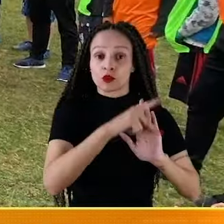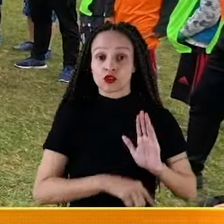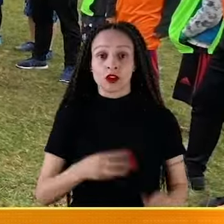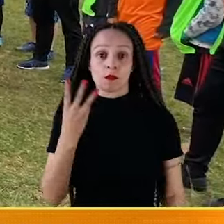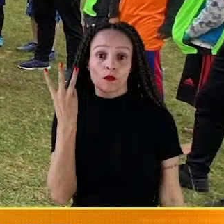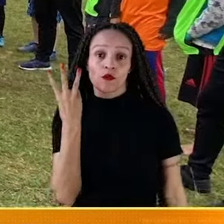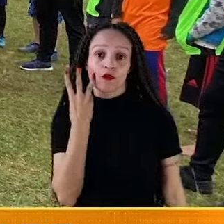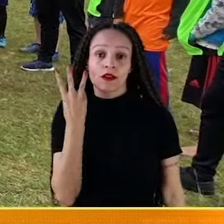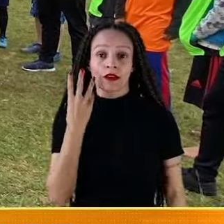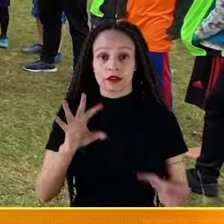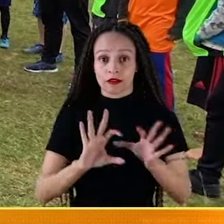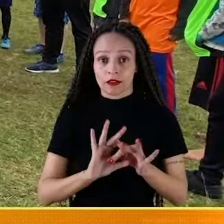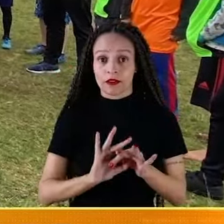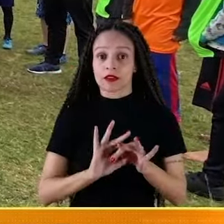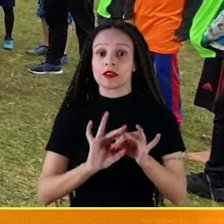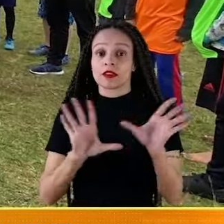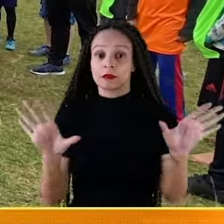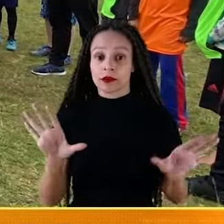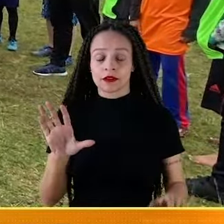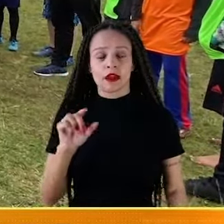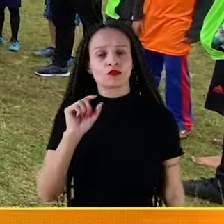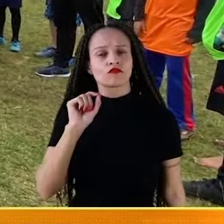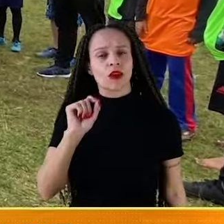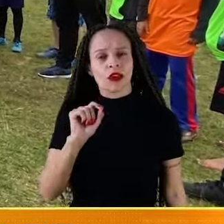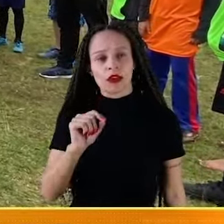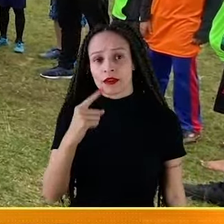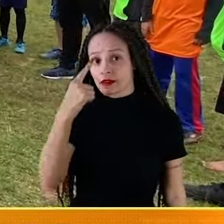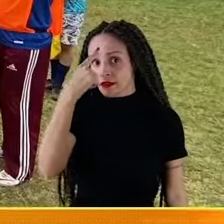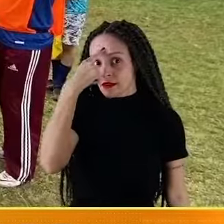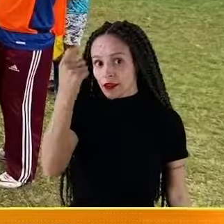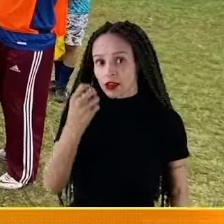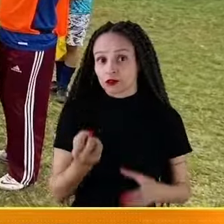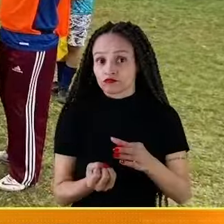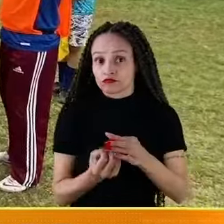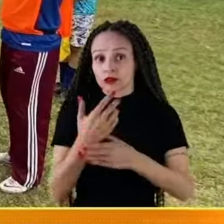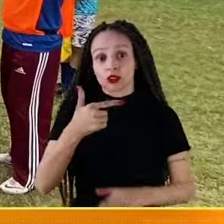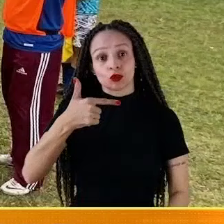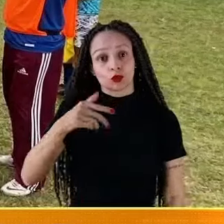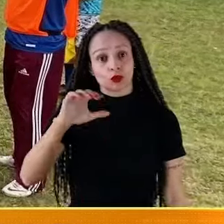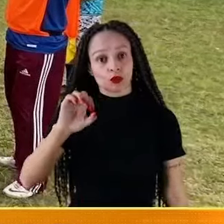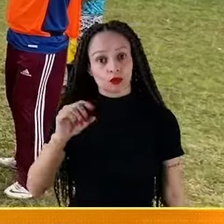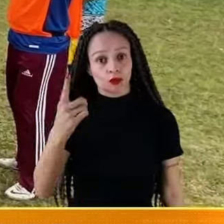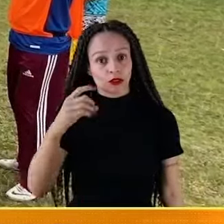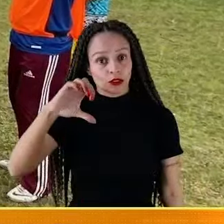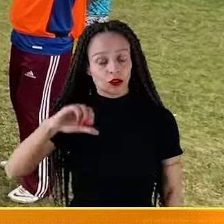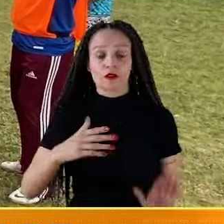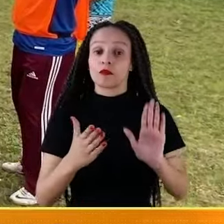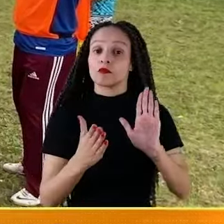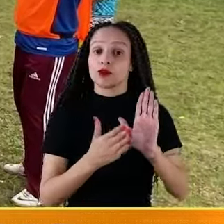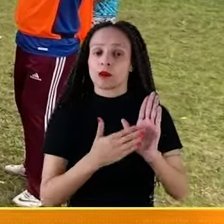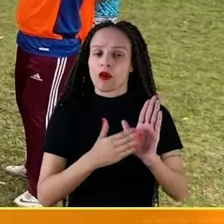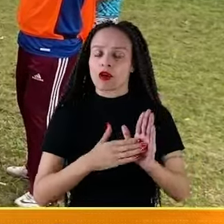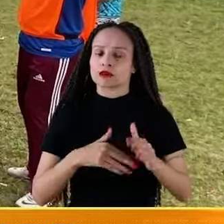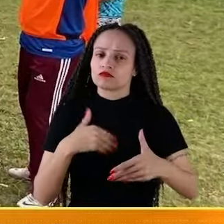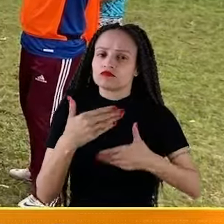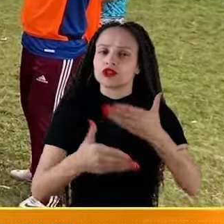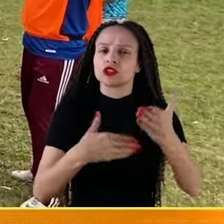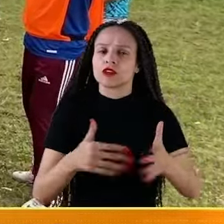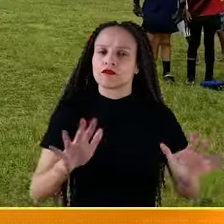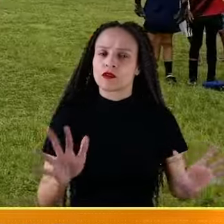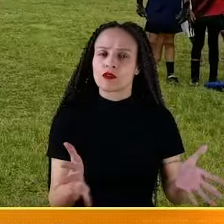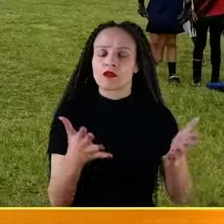O projeto Moleques da Liberdade foi idealizado em 2019 com o propósito de